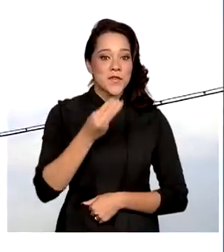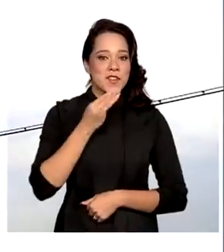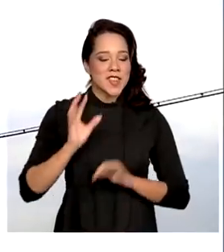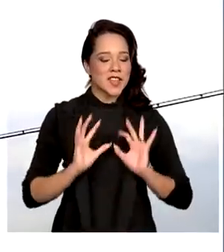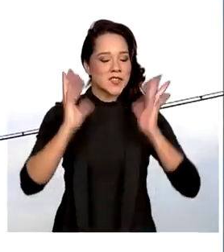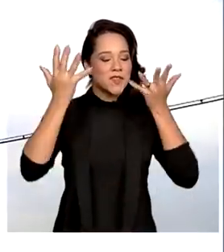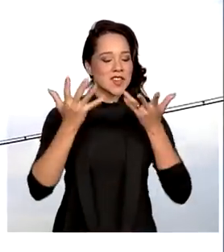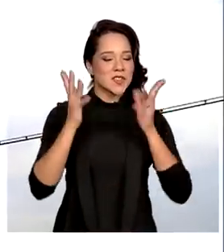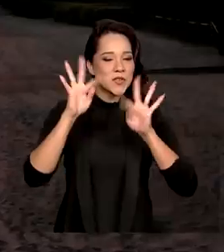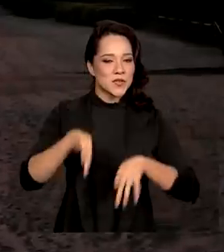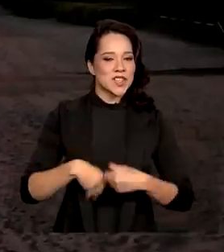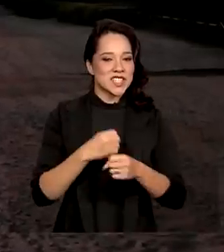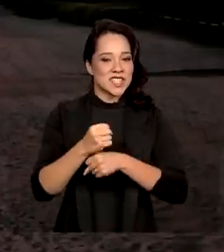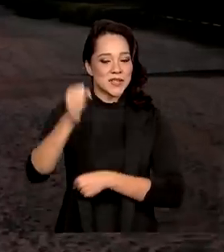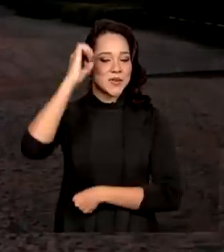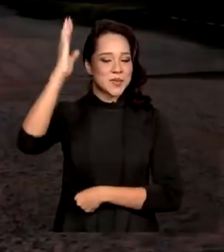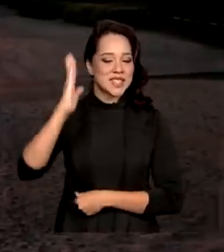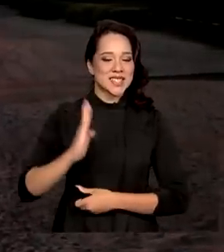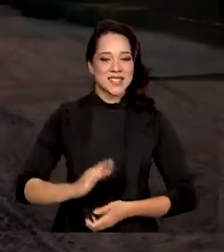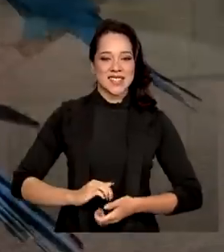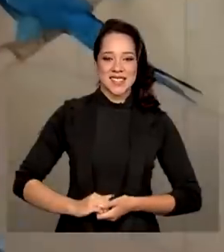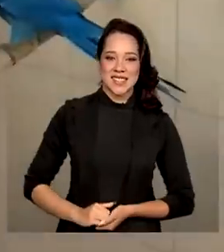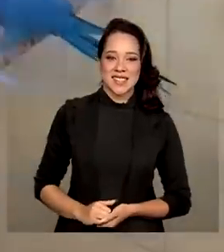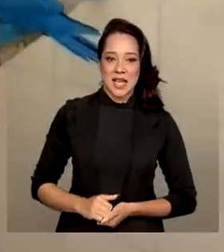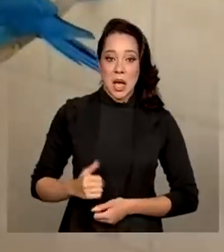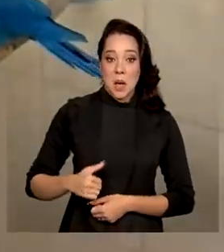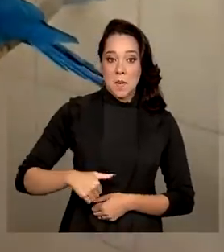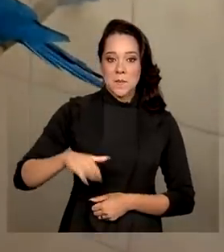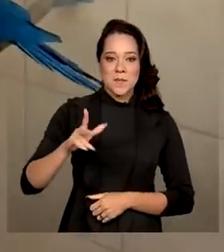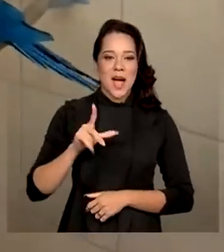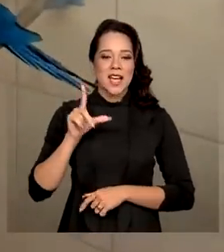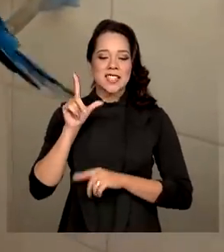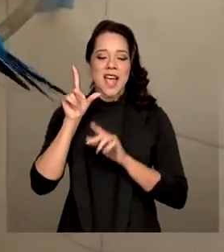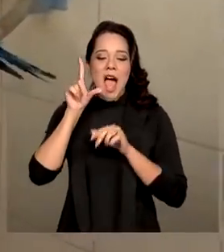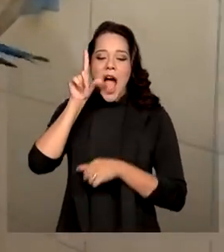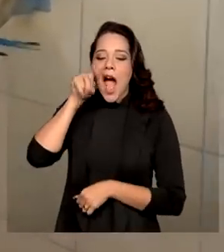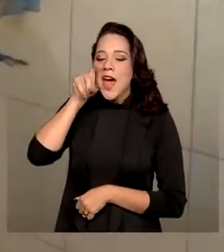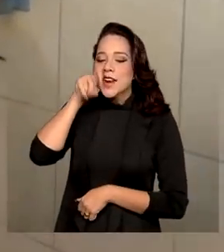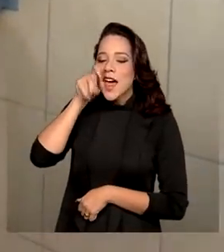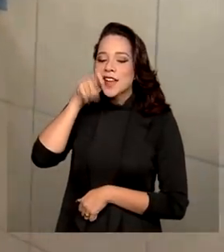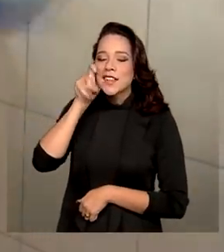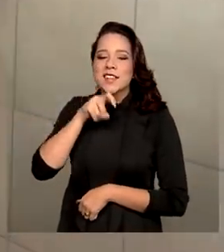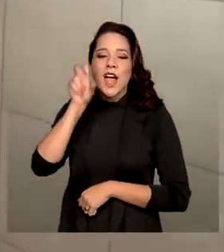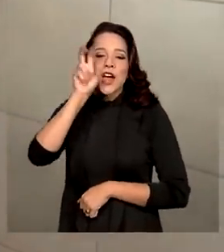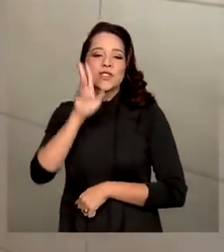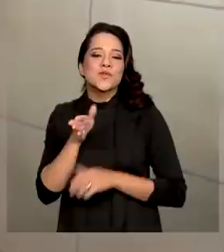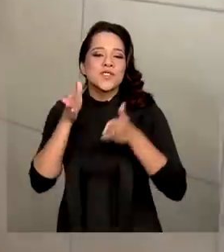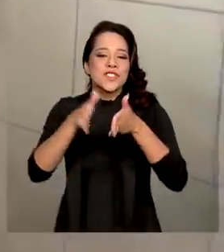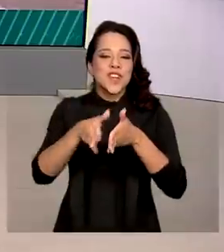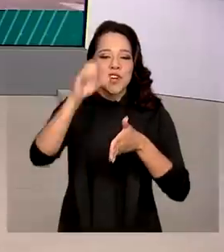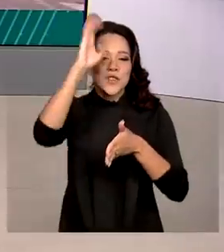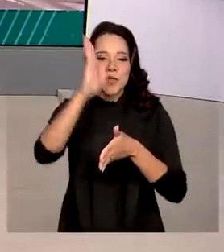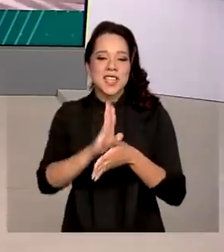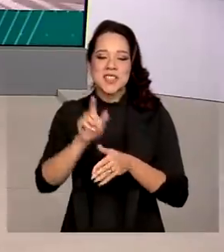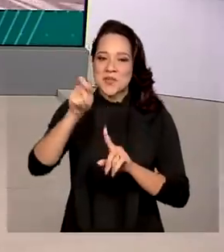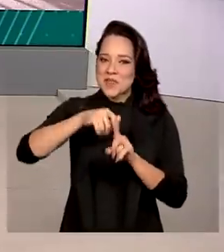festas de fim de ano no Brasil. Mais ararinhas azuis chegam ao Brasil em janeiro.